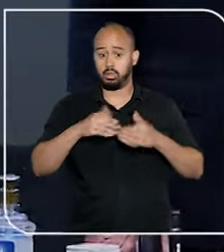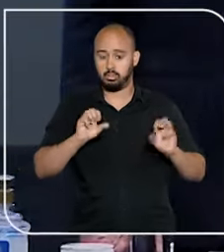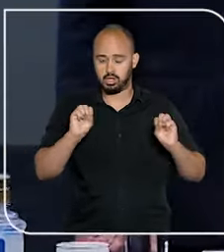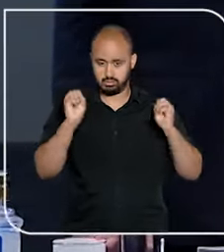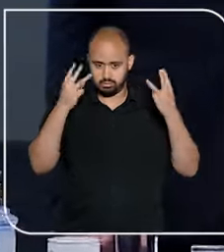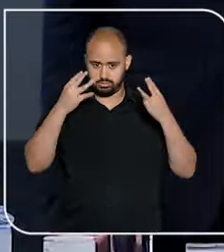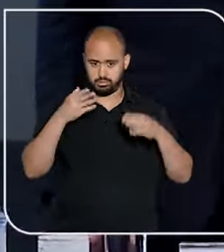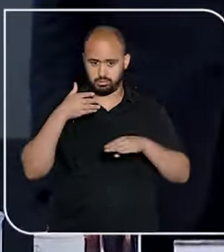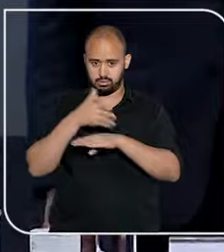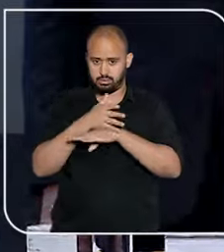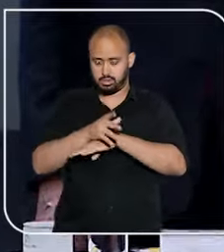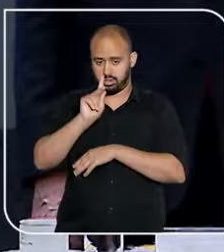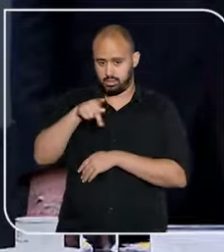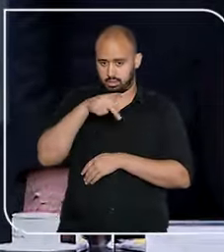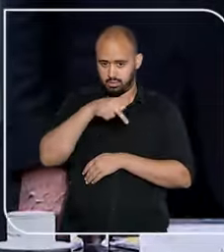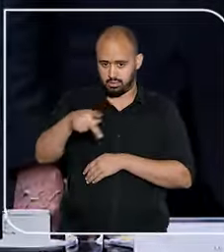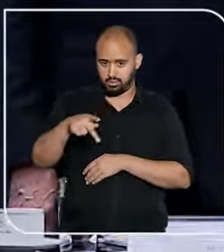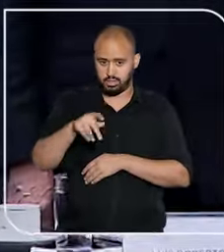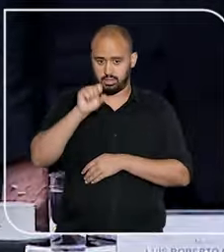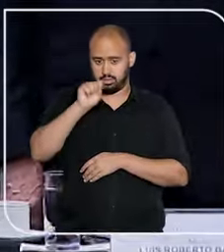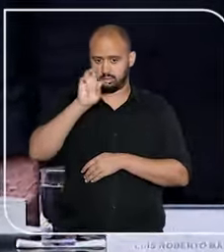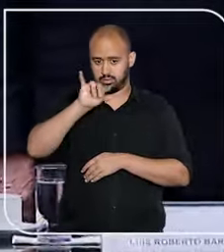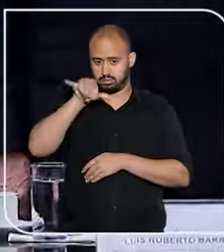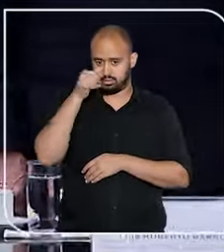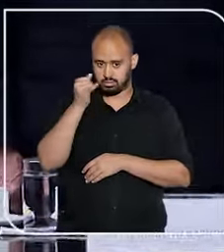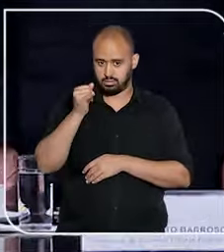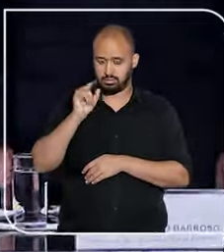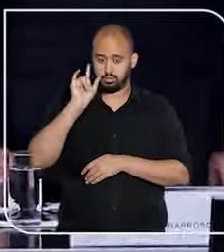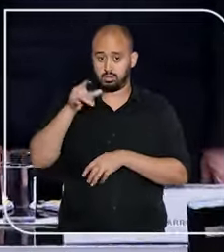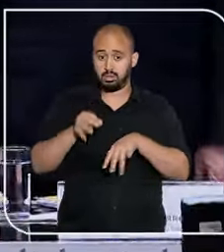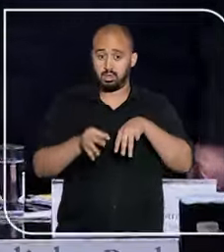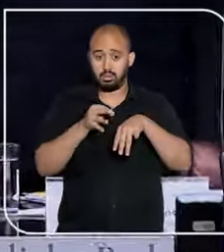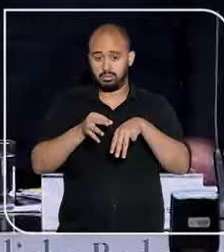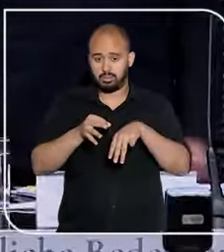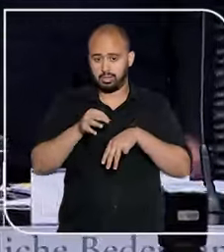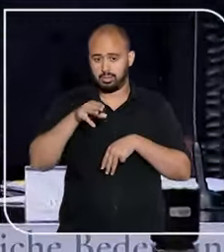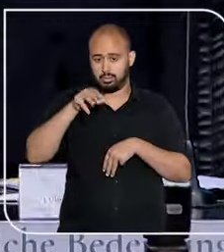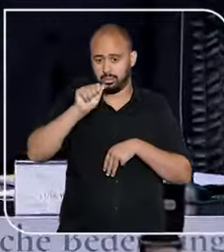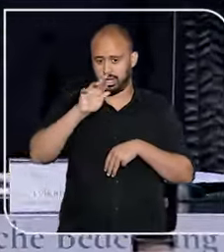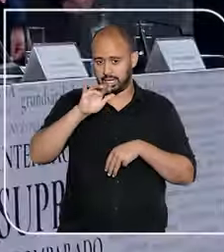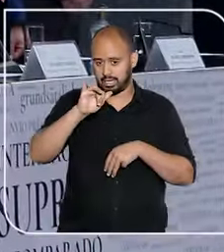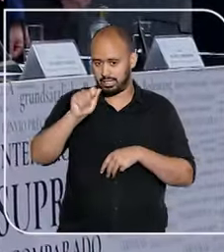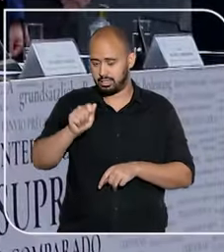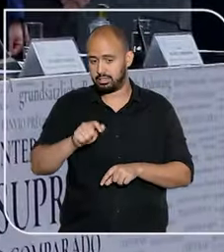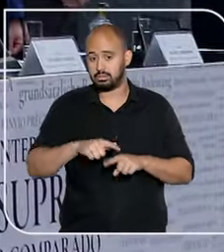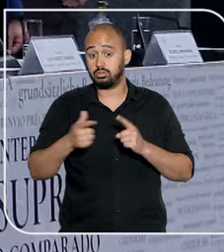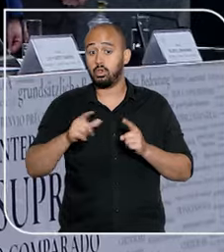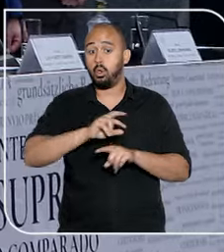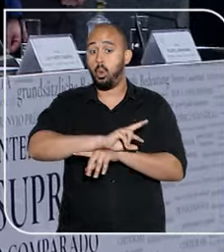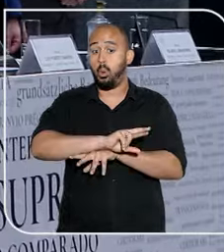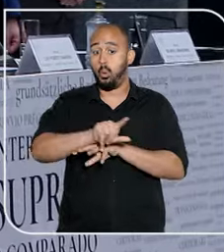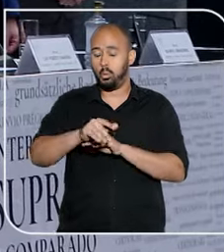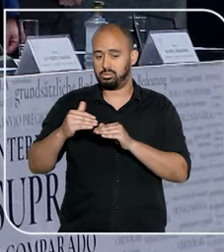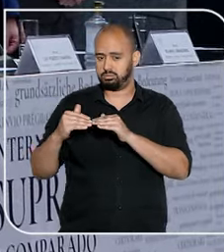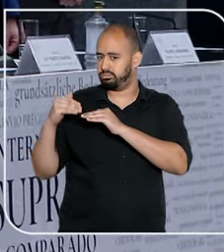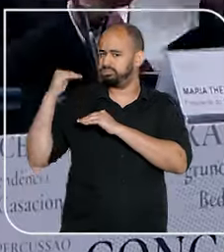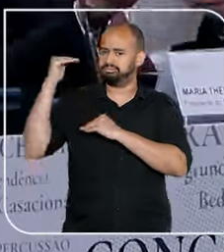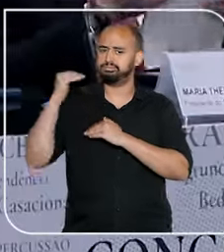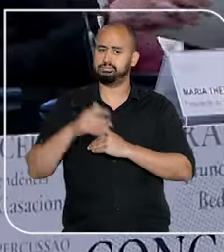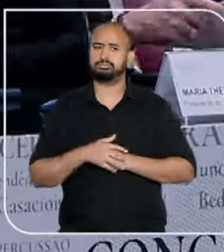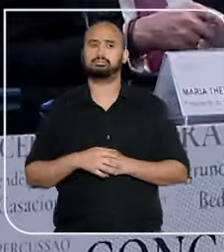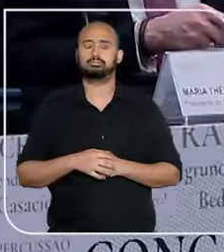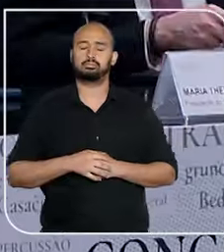A abertura do evento contou com a participação da presidente do STJ, ministra Maria Tereza de Assis Moura, e de diversas autoridades.